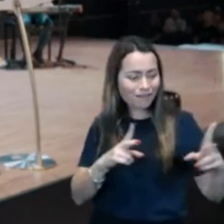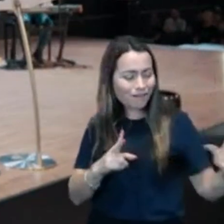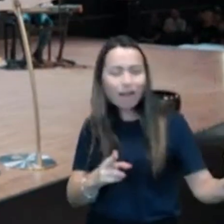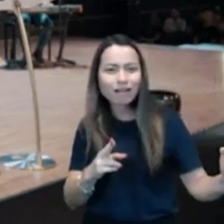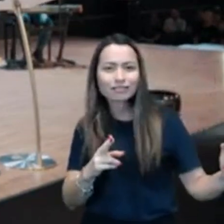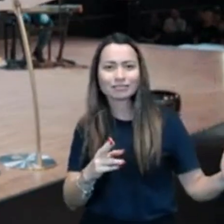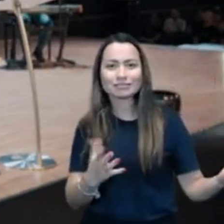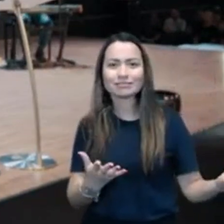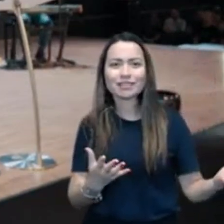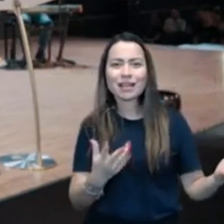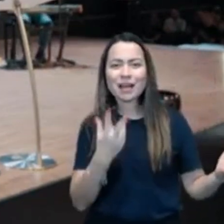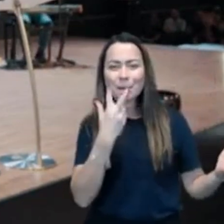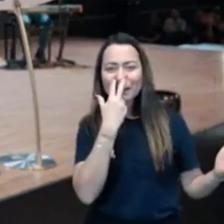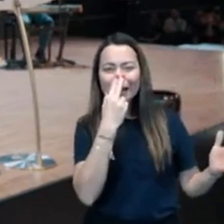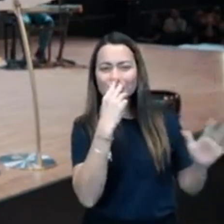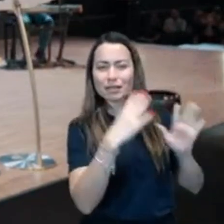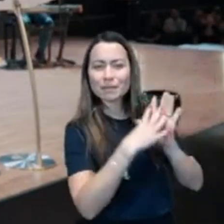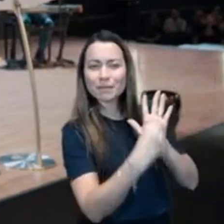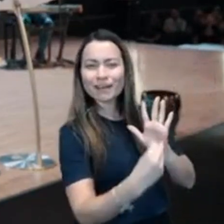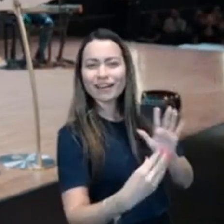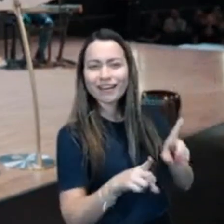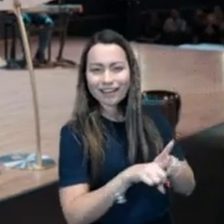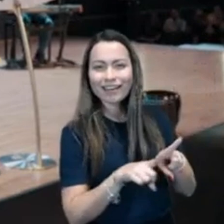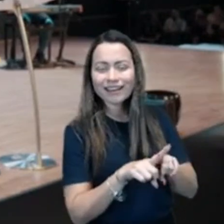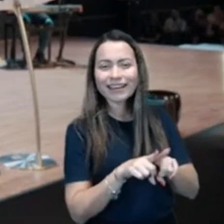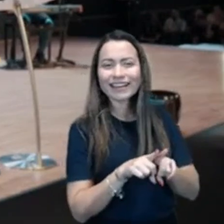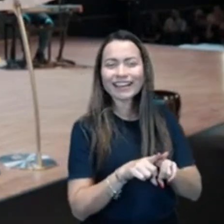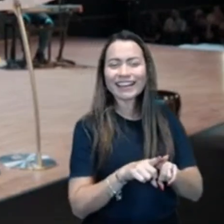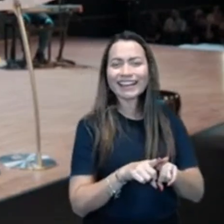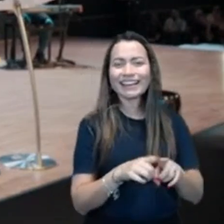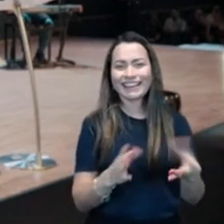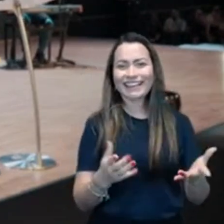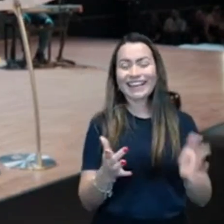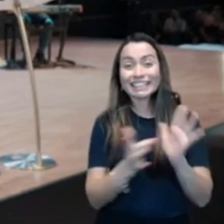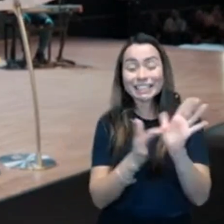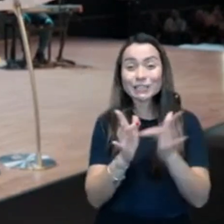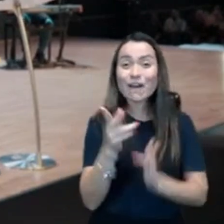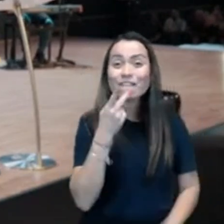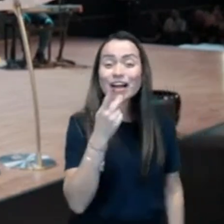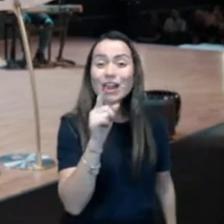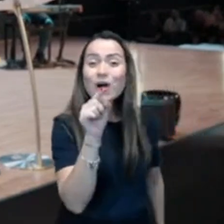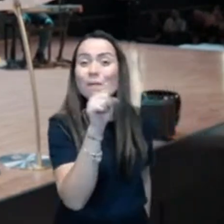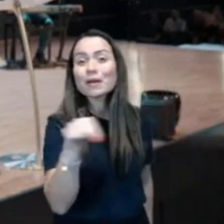Não porque Deus colocou isso dentro de você, lá no Gênesis, dentro de mim. Sejam frutíferos,